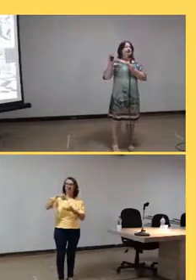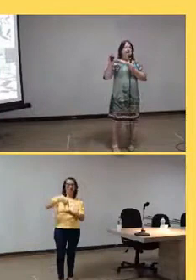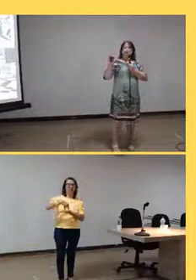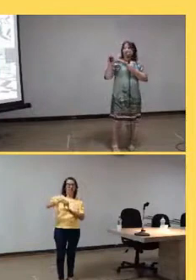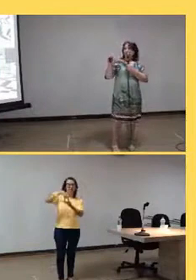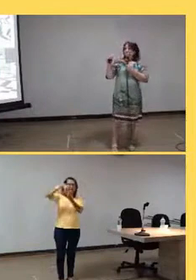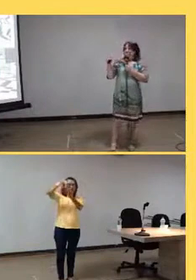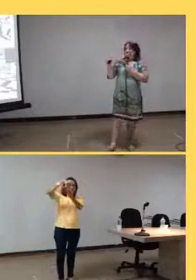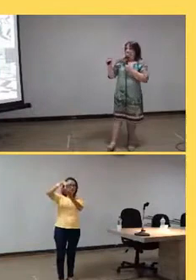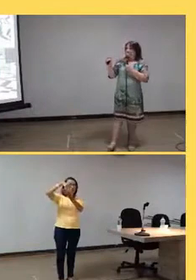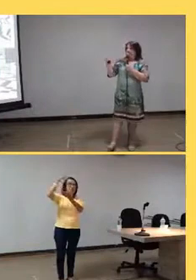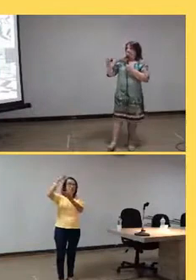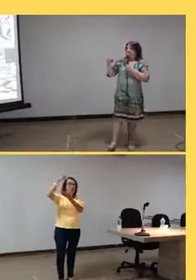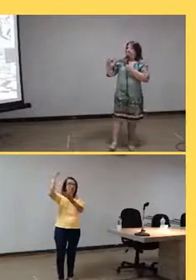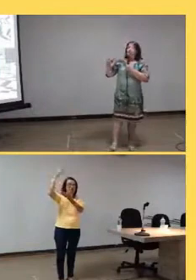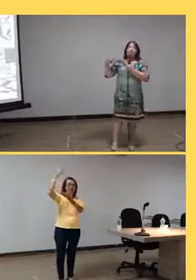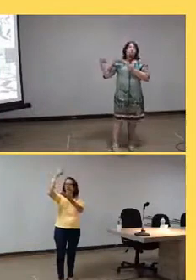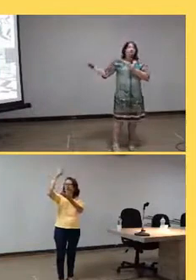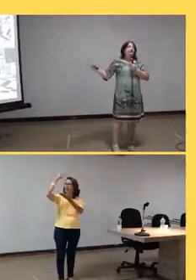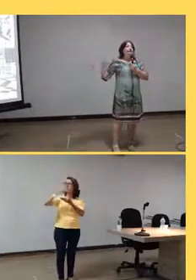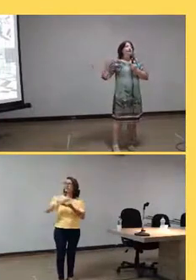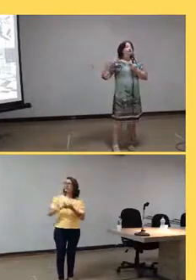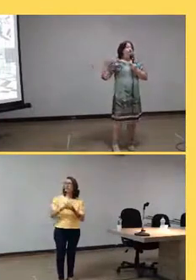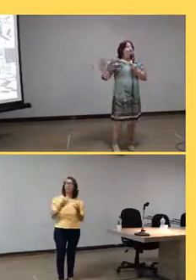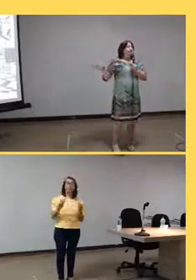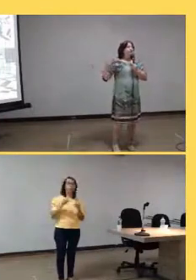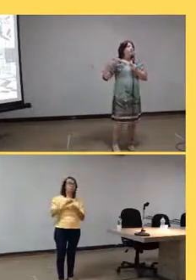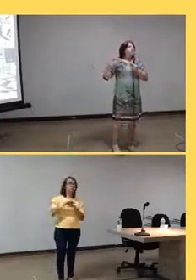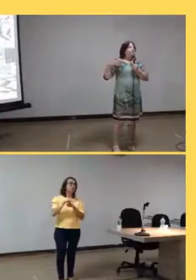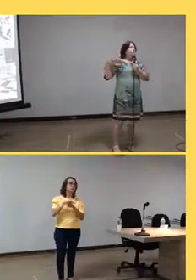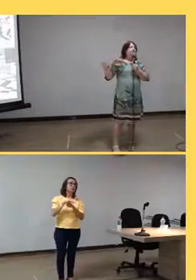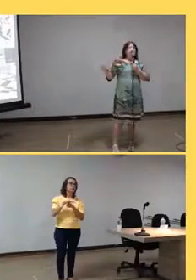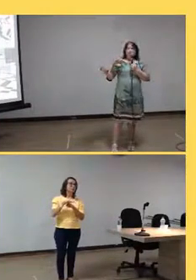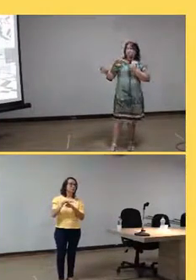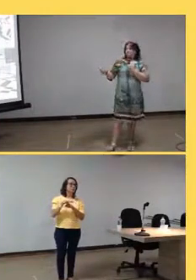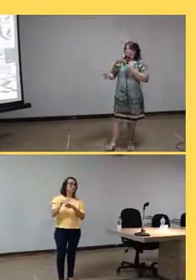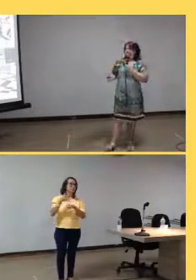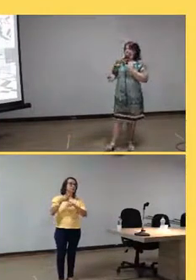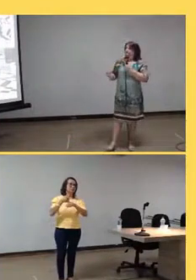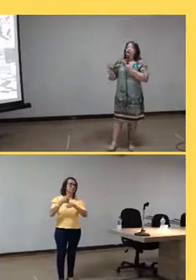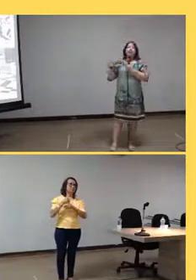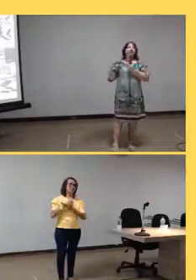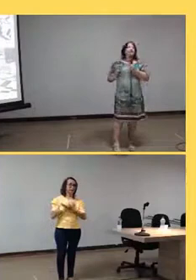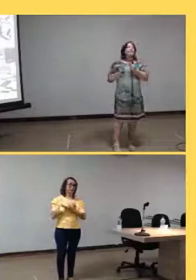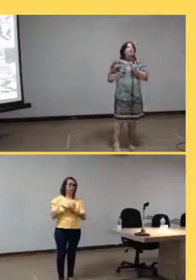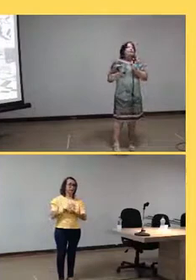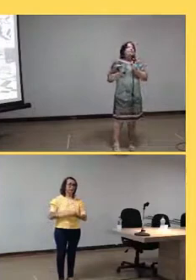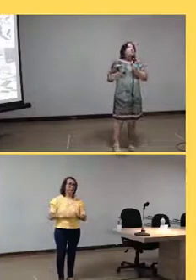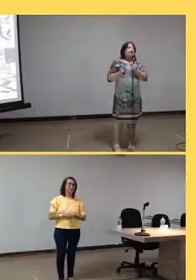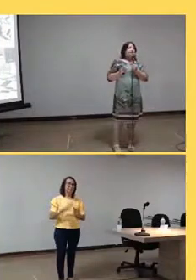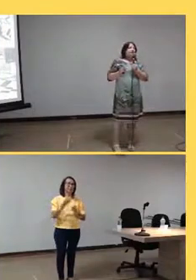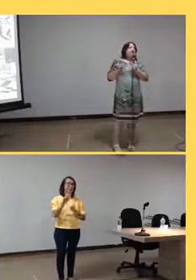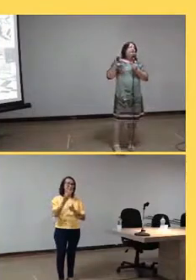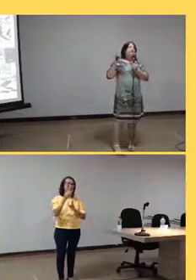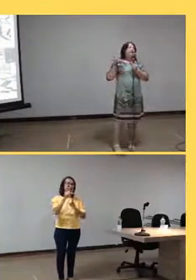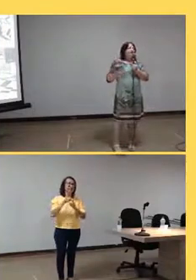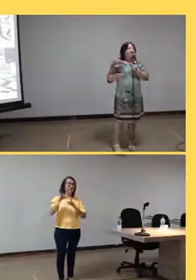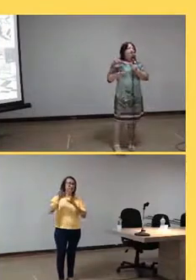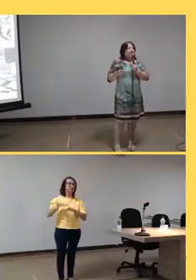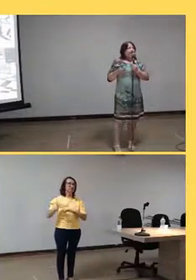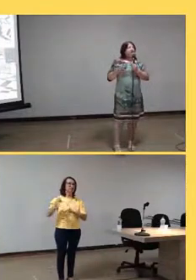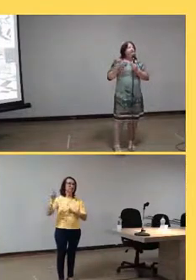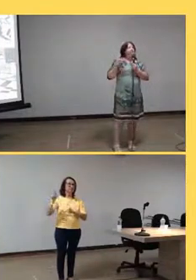os andares da reitoria. Então, muita gente passou por essa exposição. Ficou por três meses. E